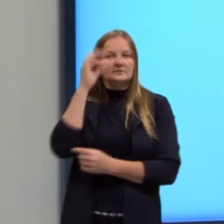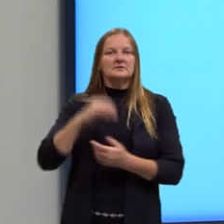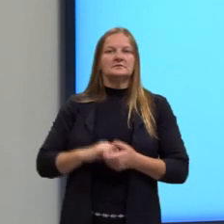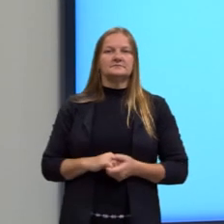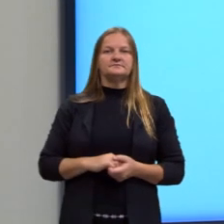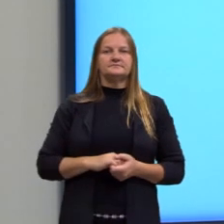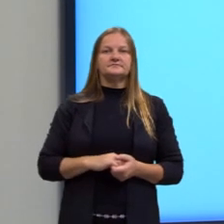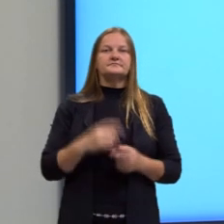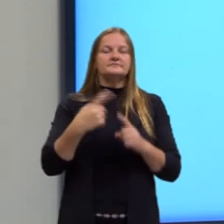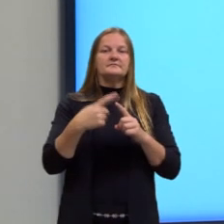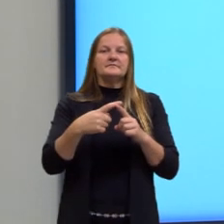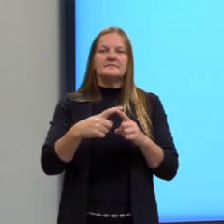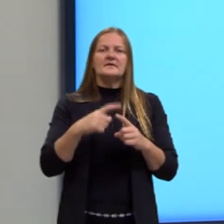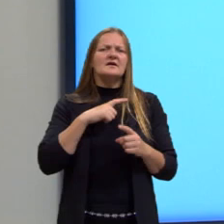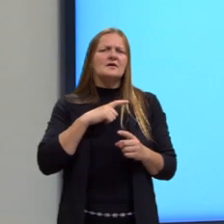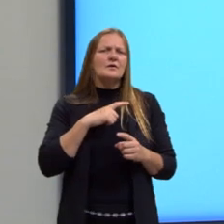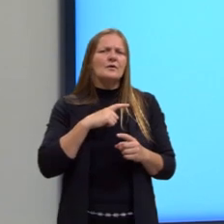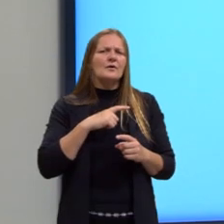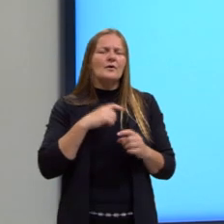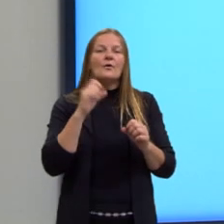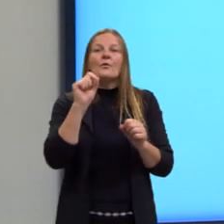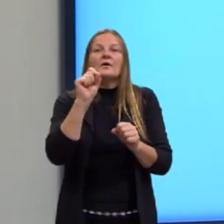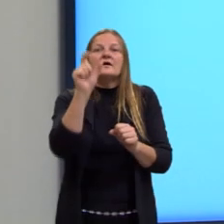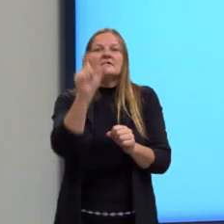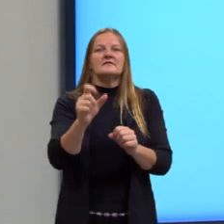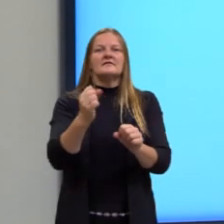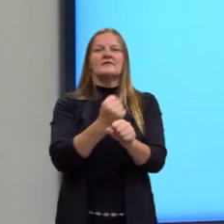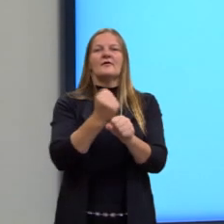lembrei do nome da obra e eu não lembro quem foi que fez.